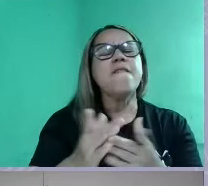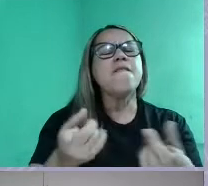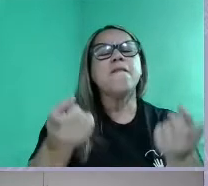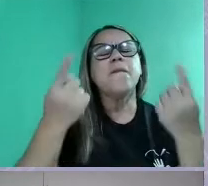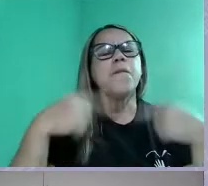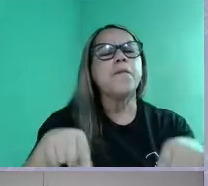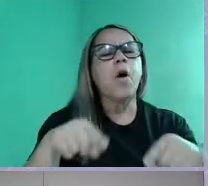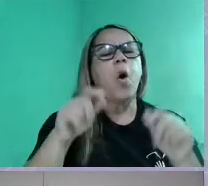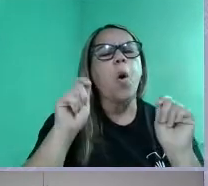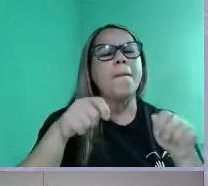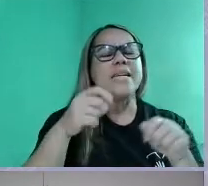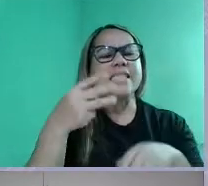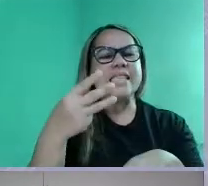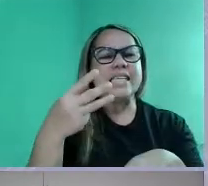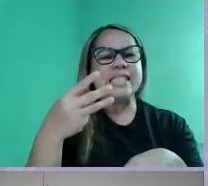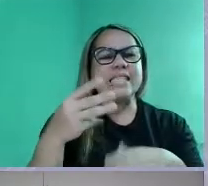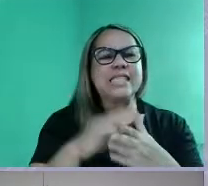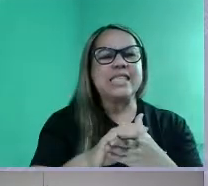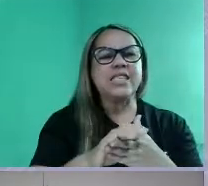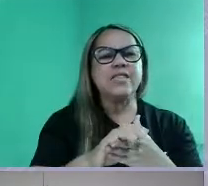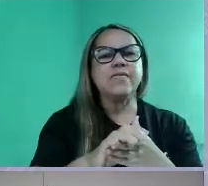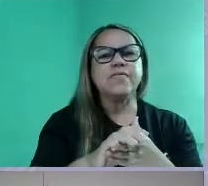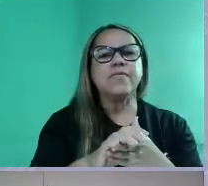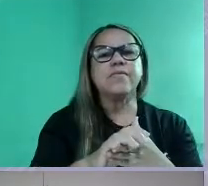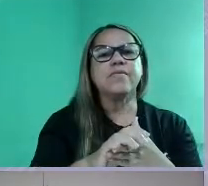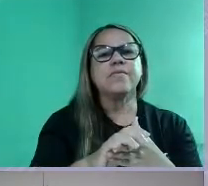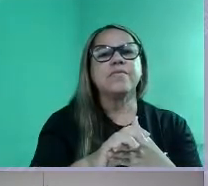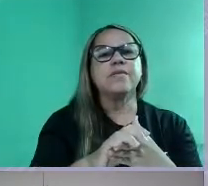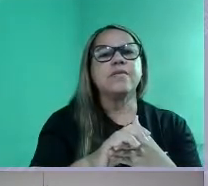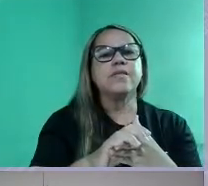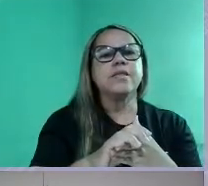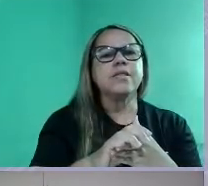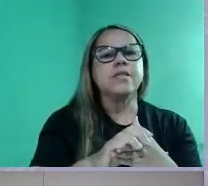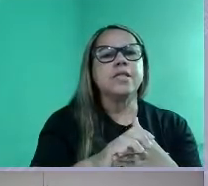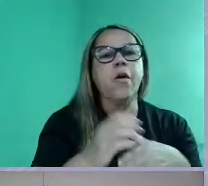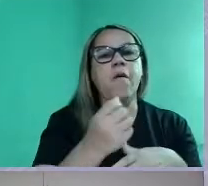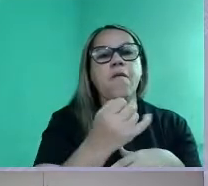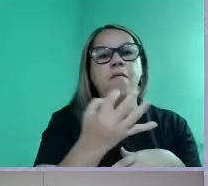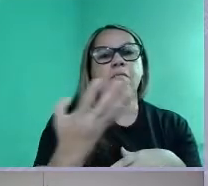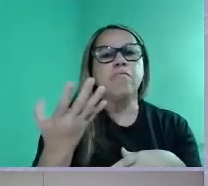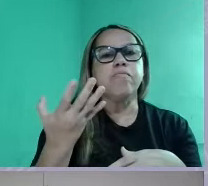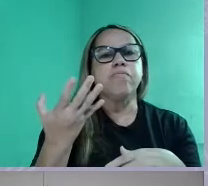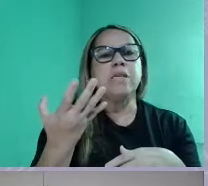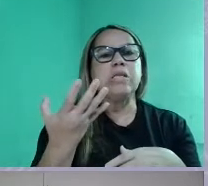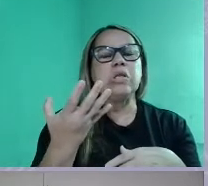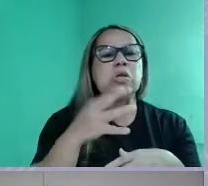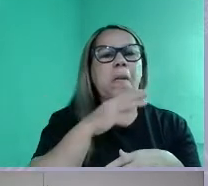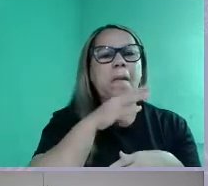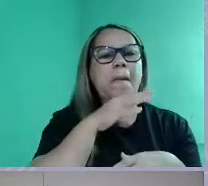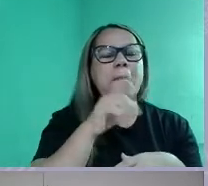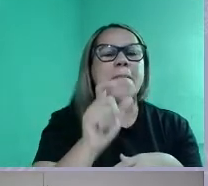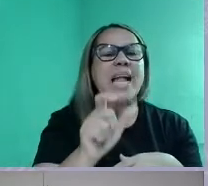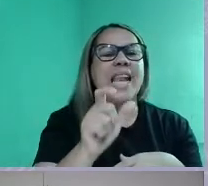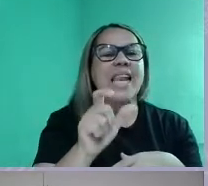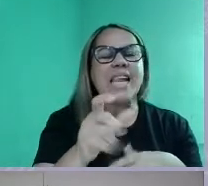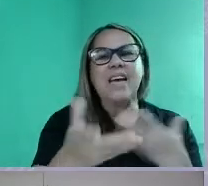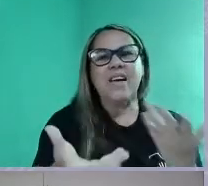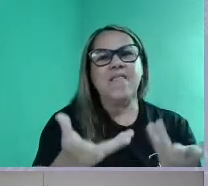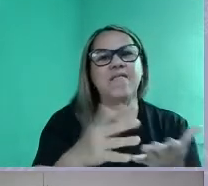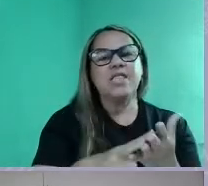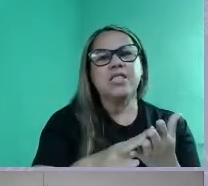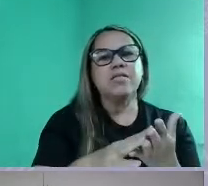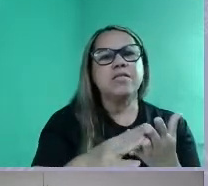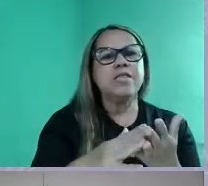três, né? O aglomerado caótico de palavras vai levar vocês aí à questão zero, né? Neste nível.